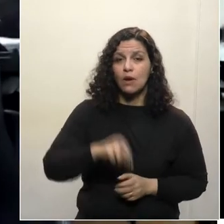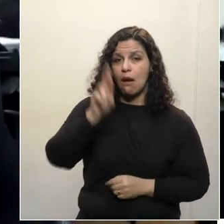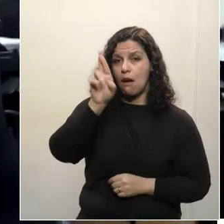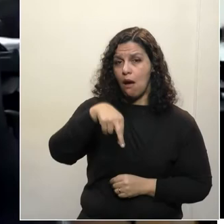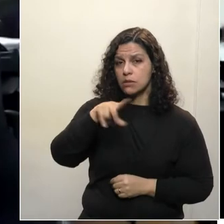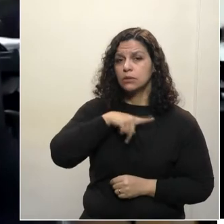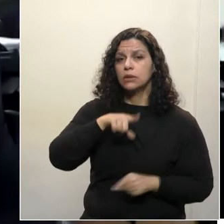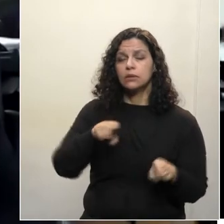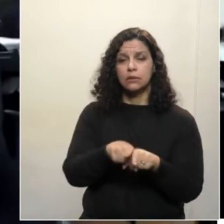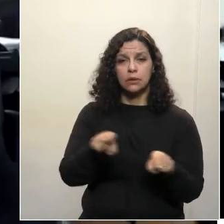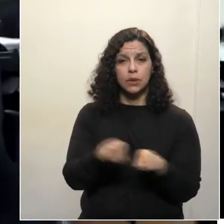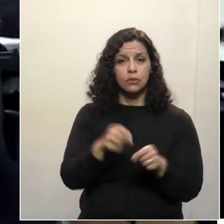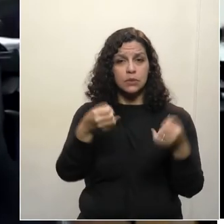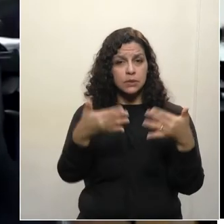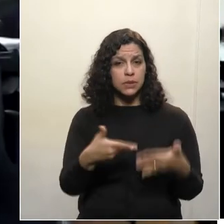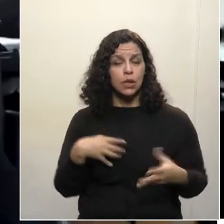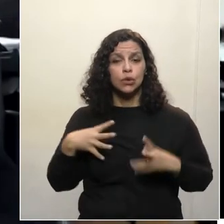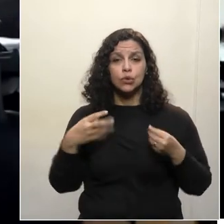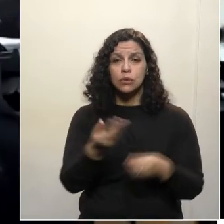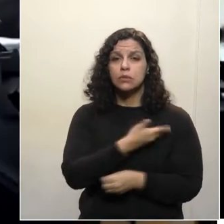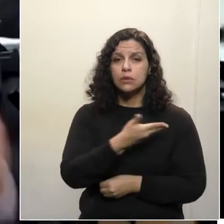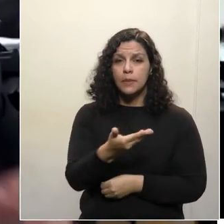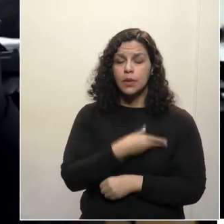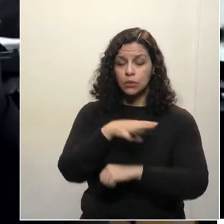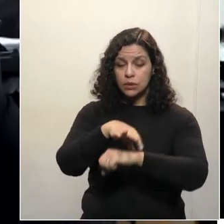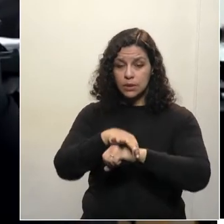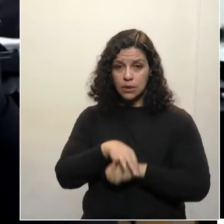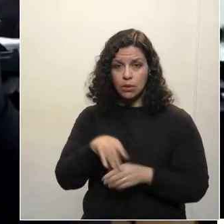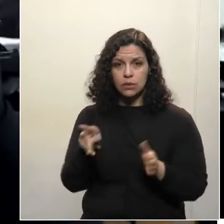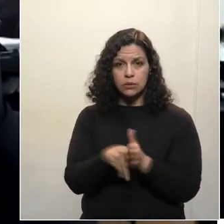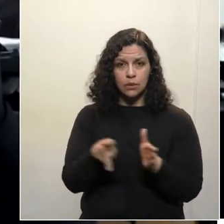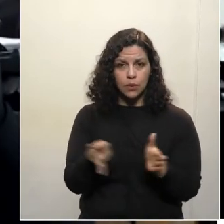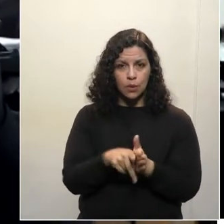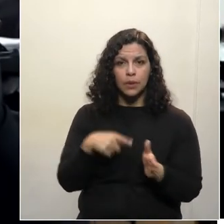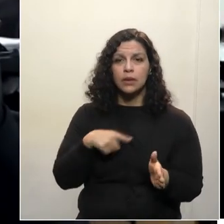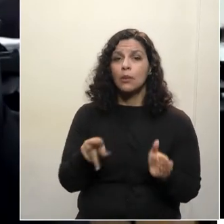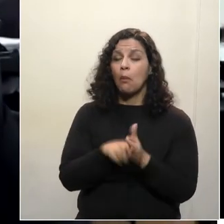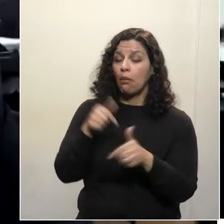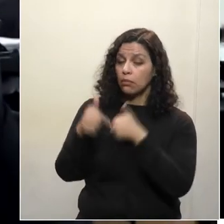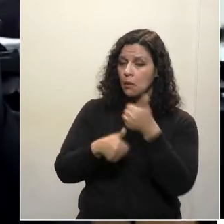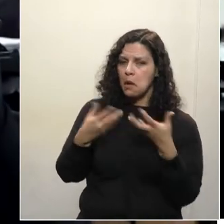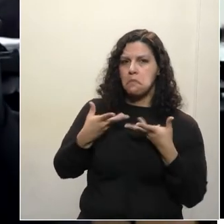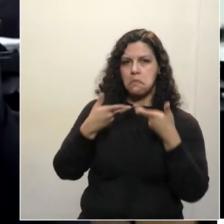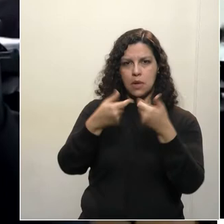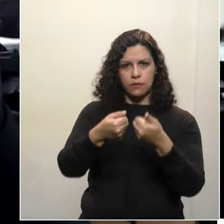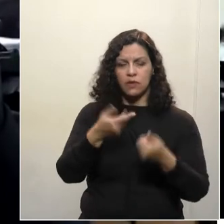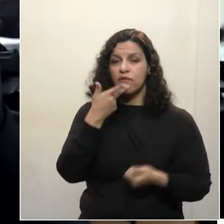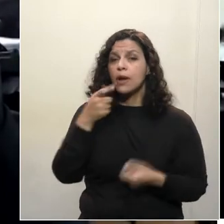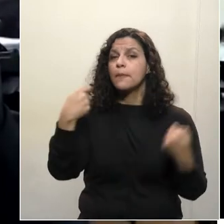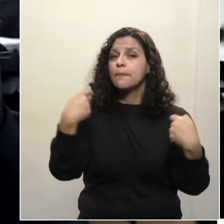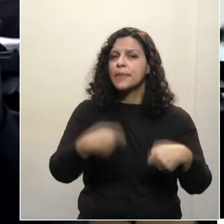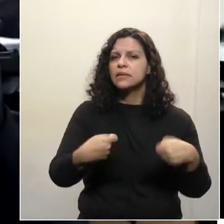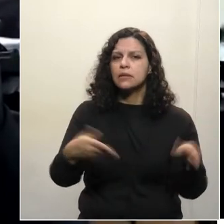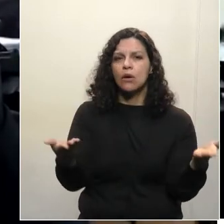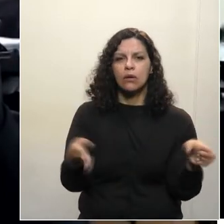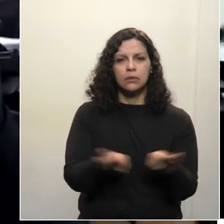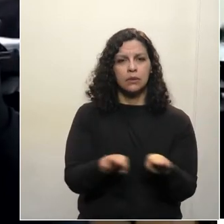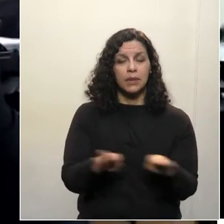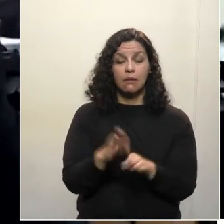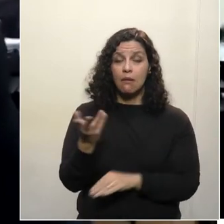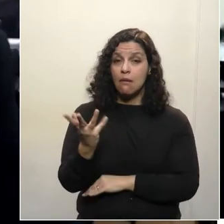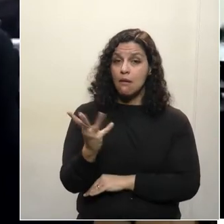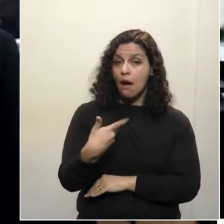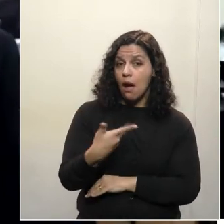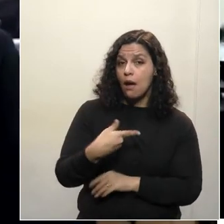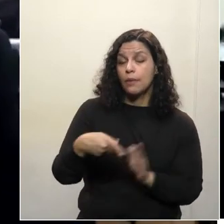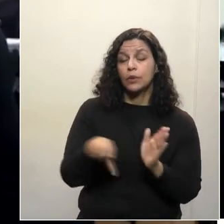se diz, e todos os colegas da segurança pública, que, aliás, têm feito um belo trabalho, dá necessidade de se agilizar,